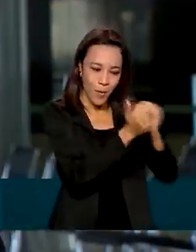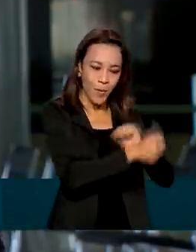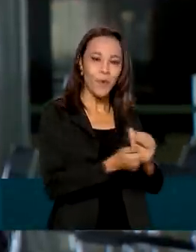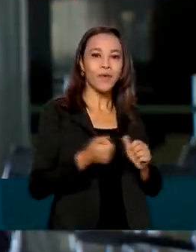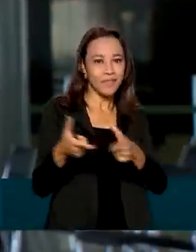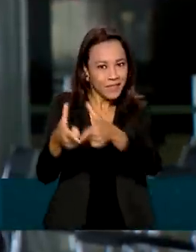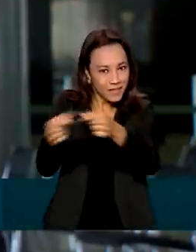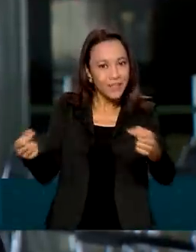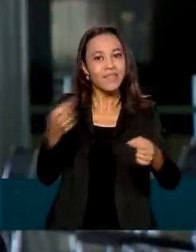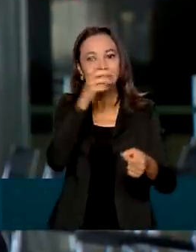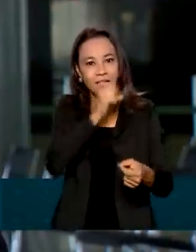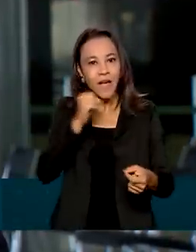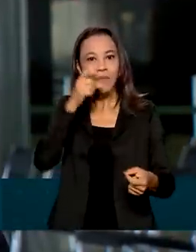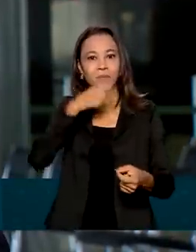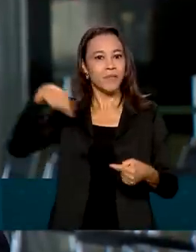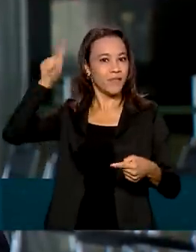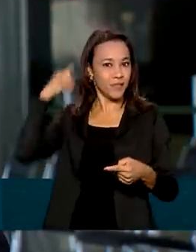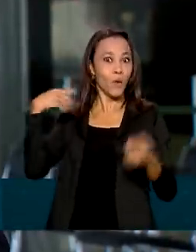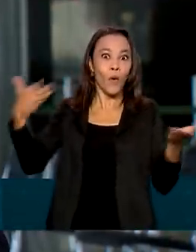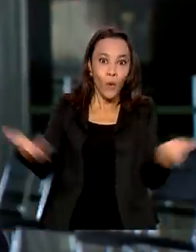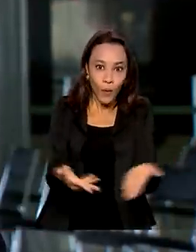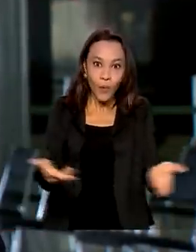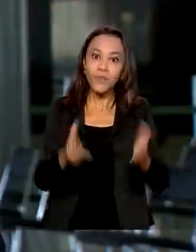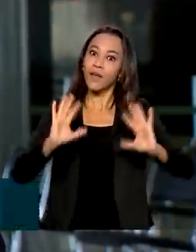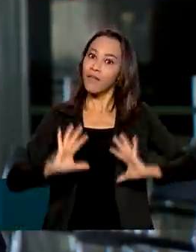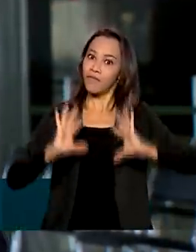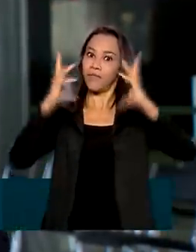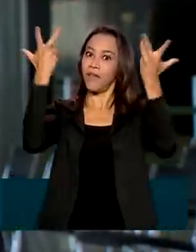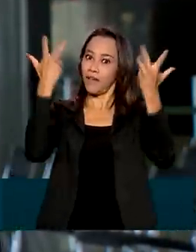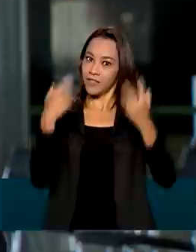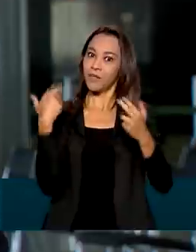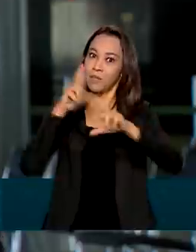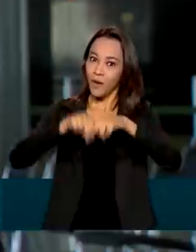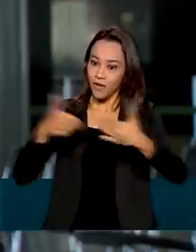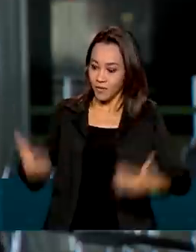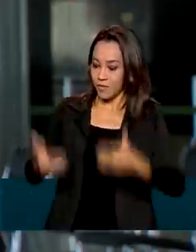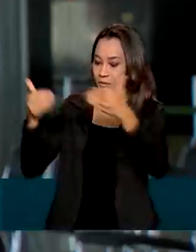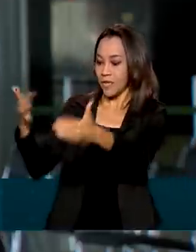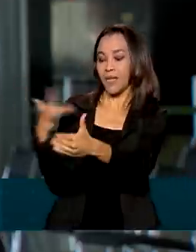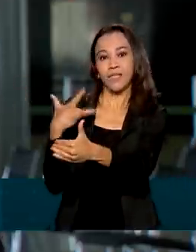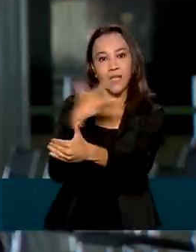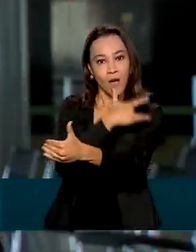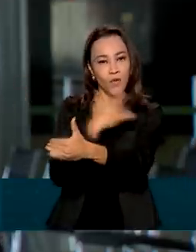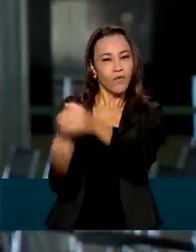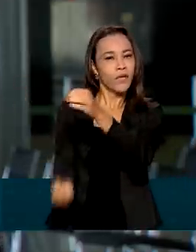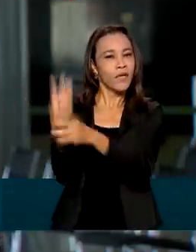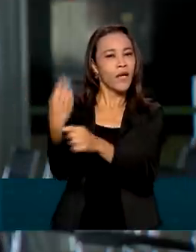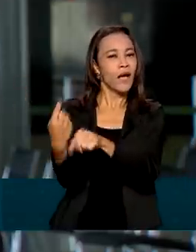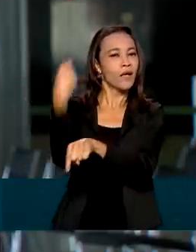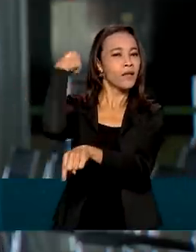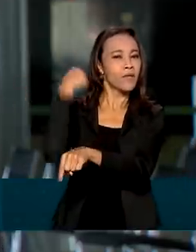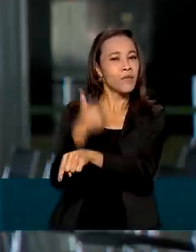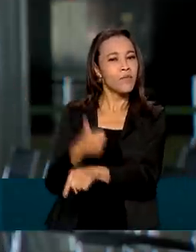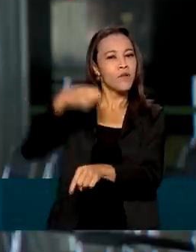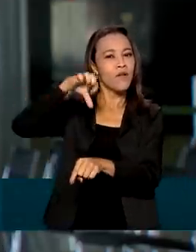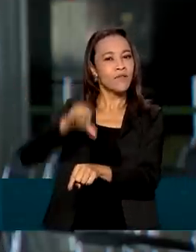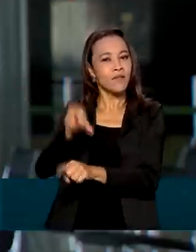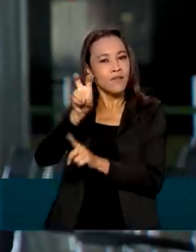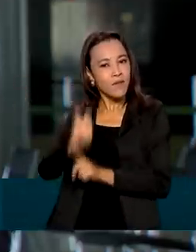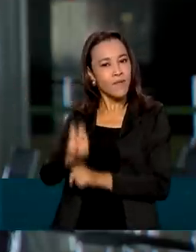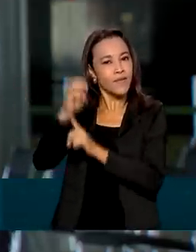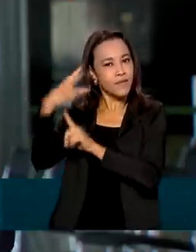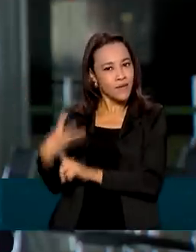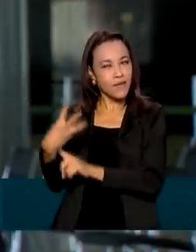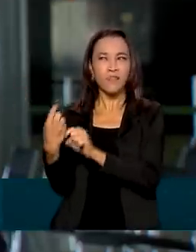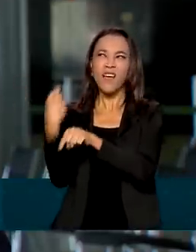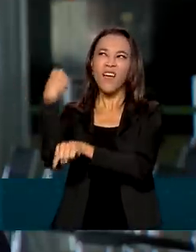final de semana. Mas hoje é dia de festa também por causa do Sistema Único de Saúde, por causa do Ministério da Saúde. Ele foi criado em 1953 e desde